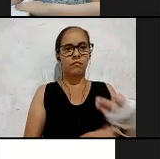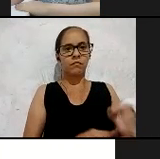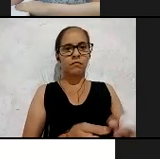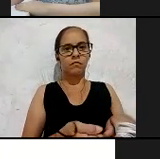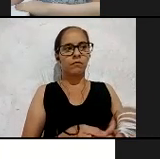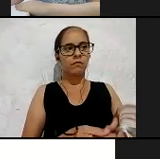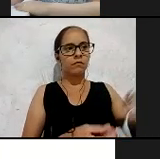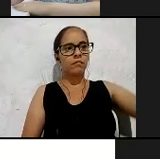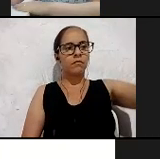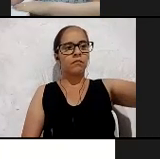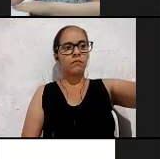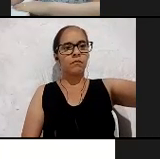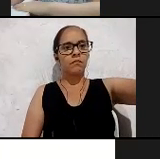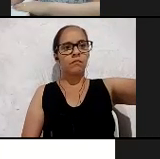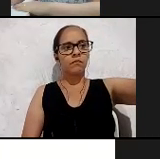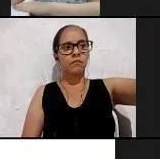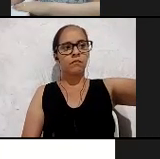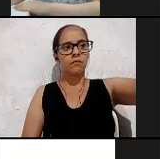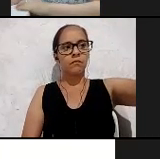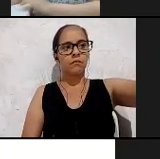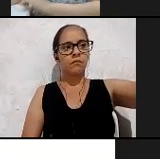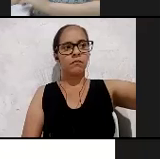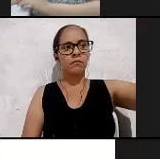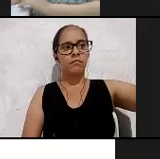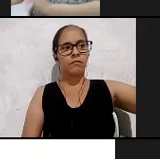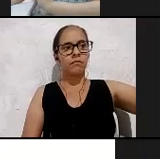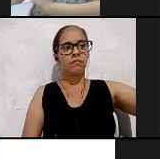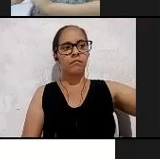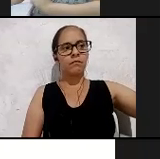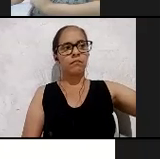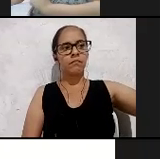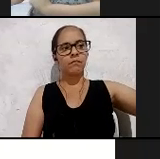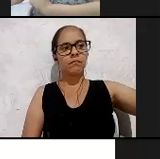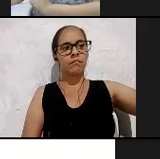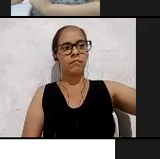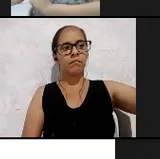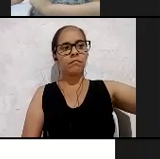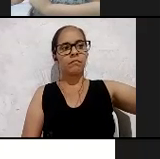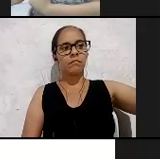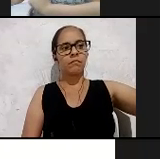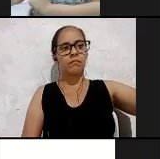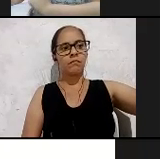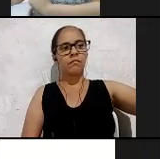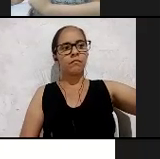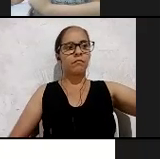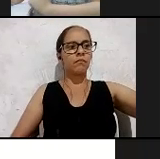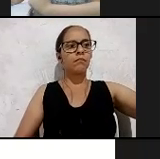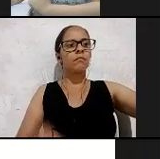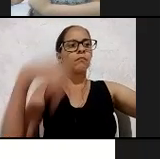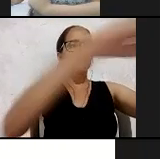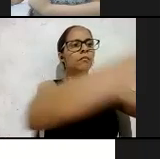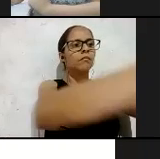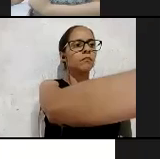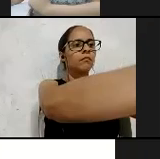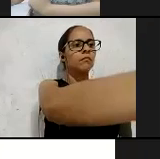têm que decidir quais são os filhos que têm que estudar, porque, no mesmo período, estudam três,